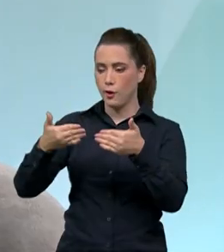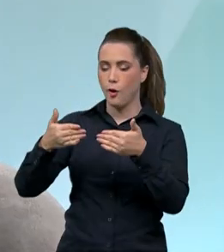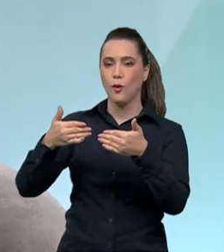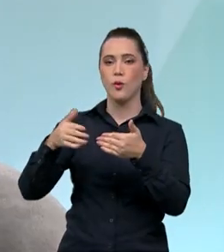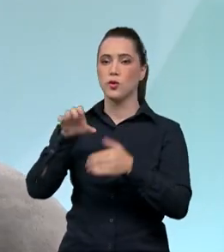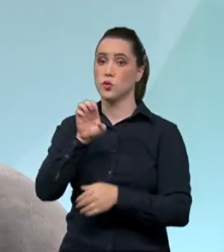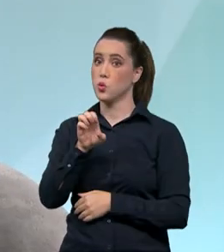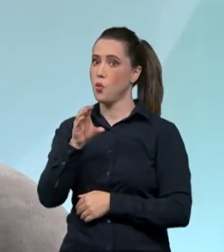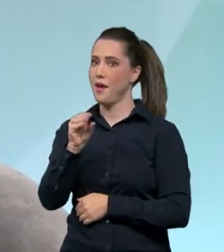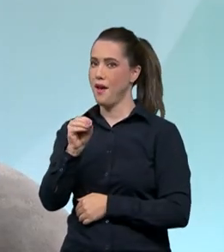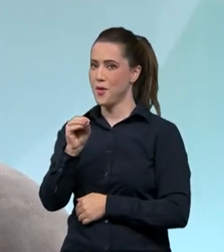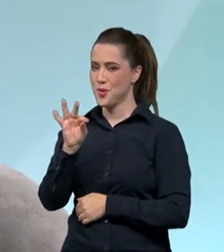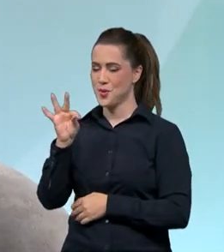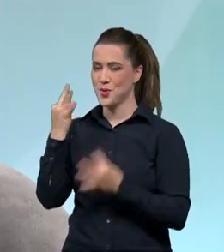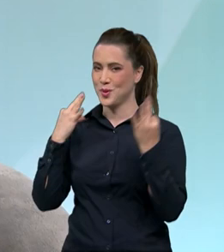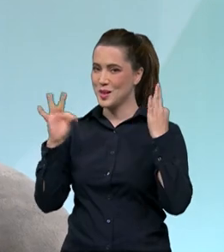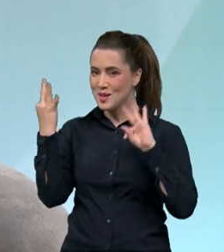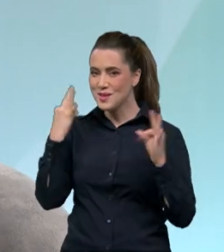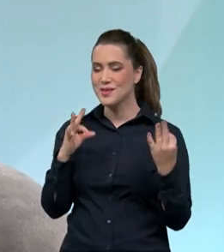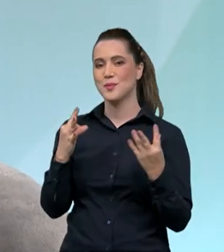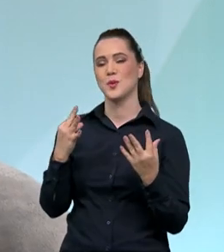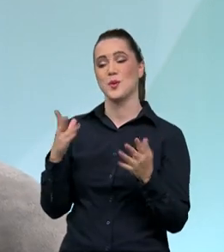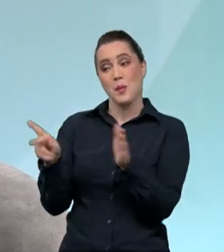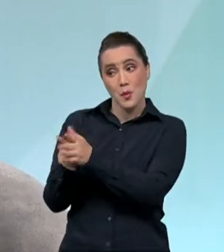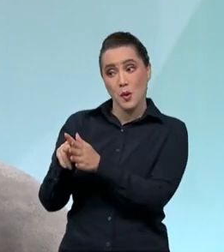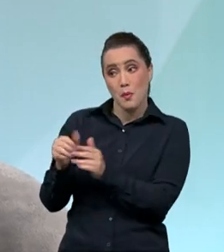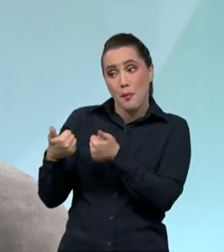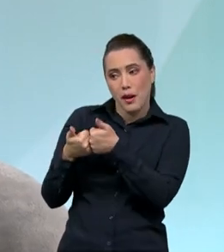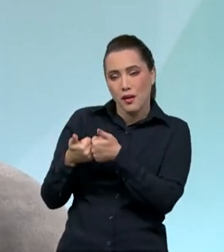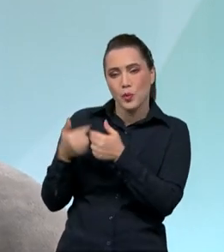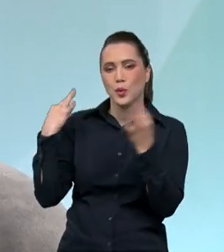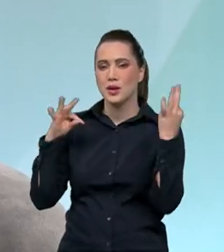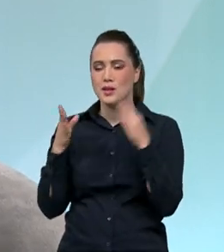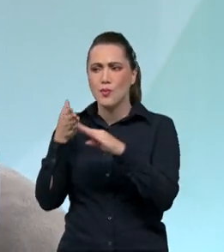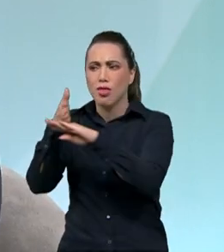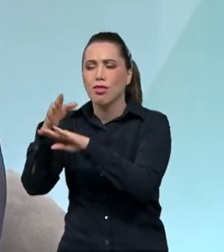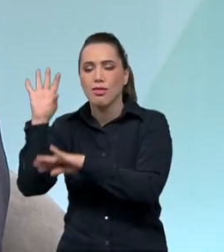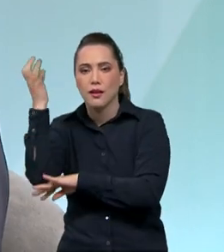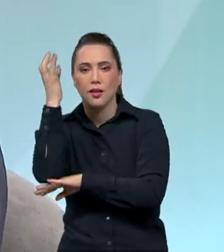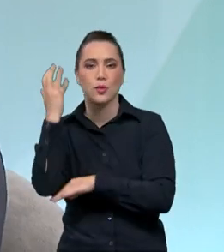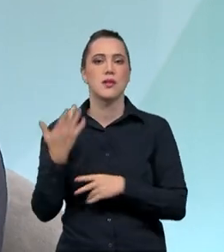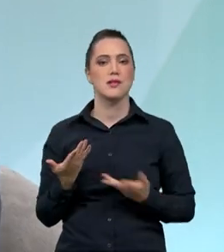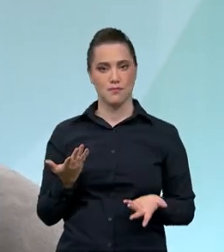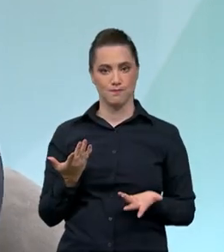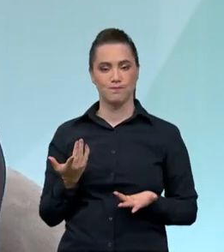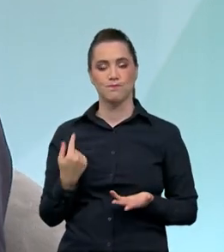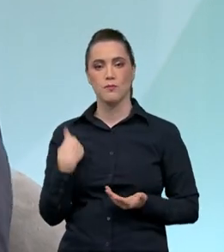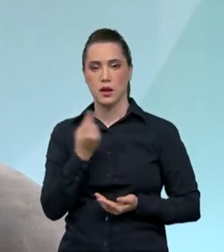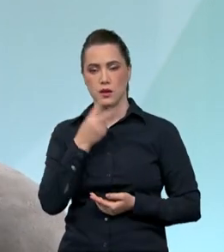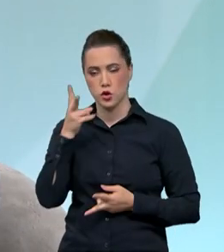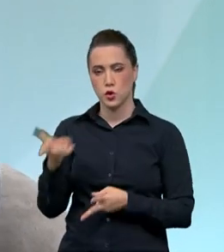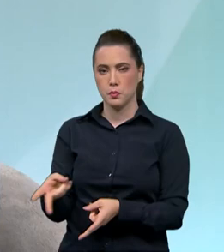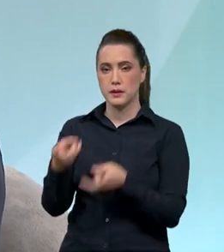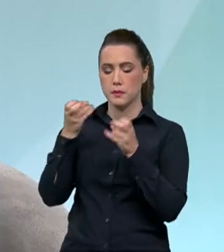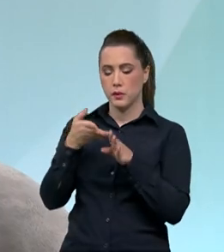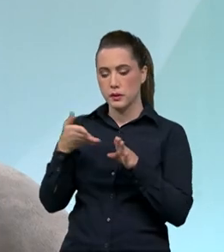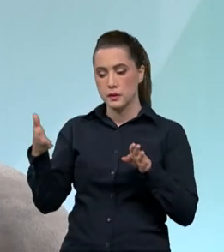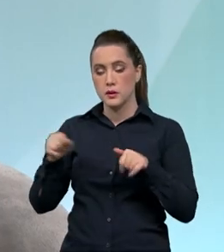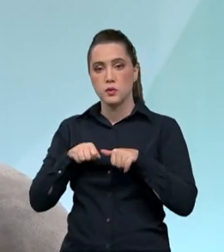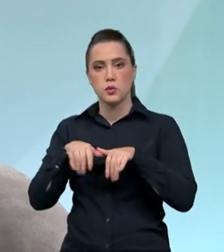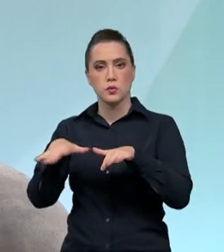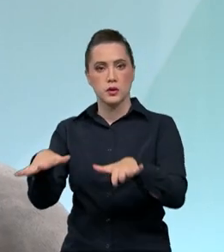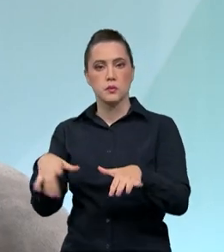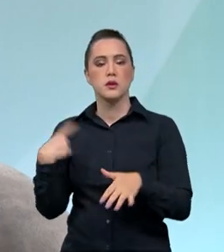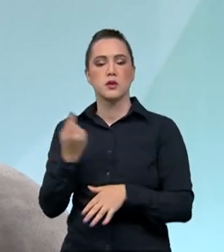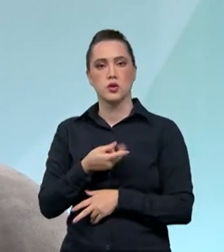do ecoturismo, do turismo de natureza. E a gente tem visto que depois da pandemia, ou pelo menos ali durante a pandemia, a gente